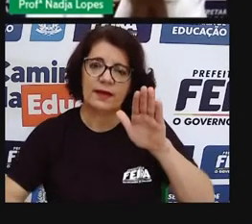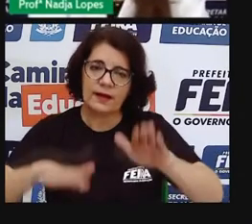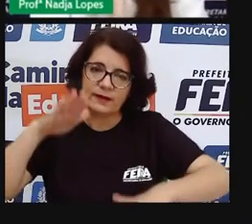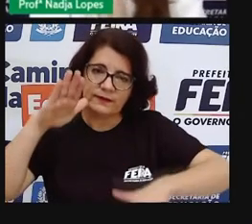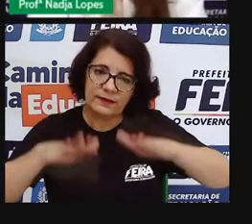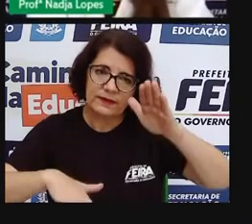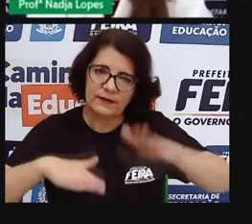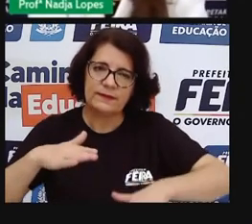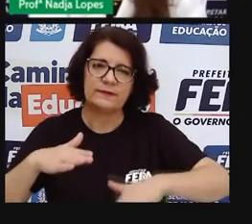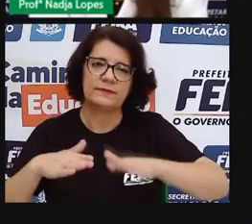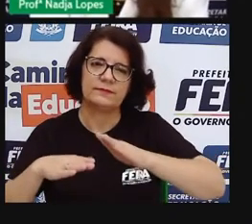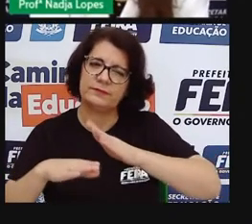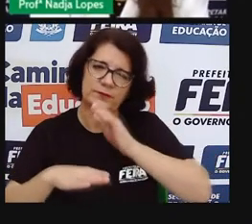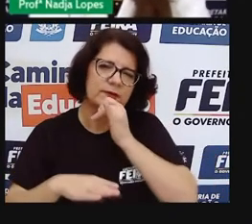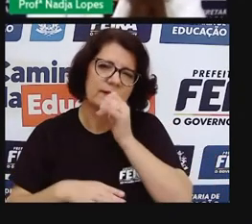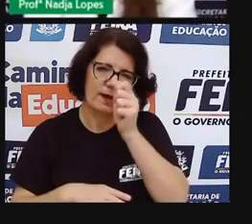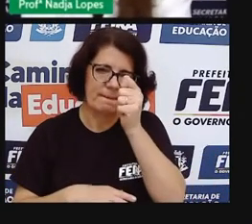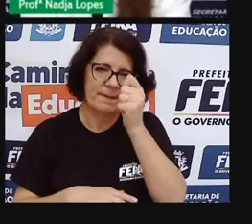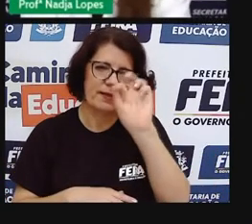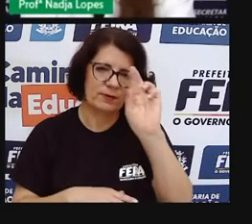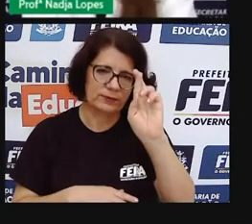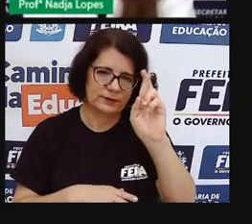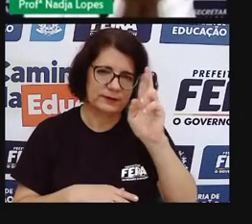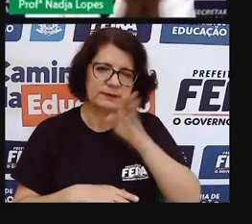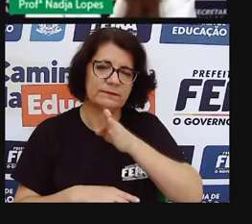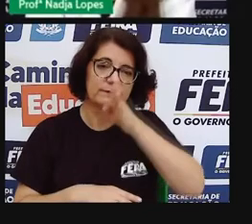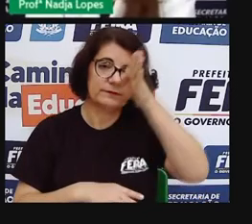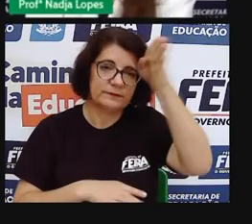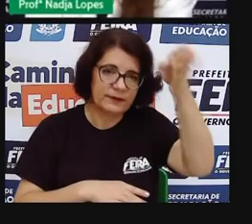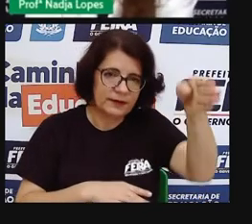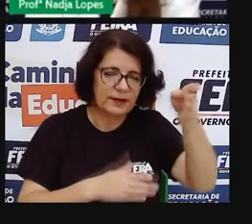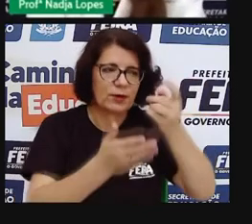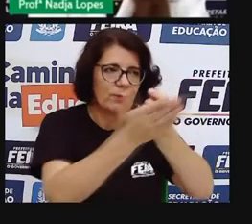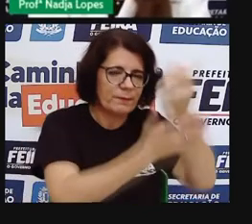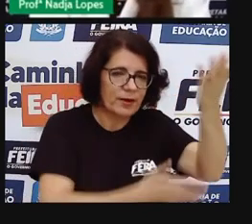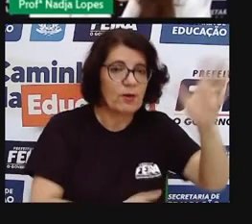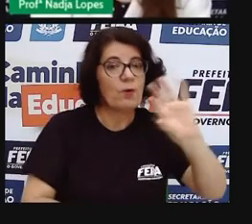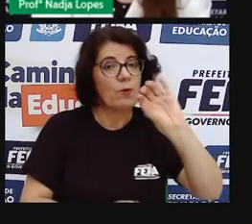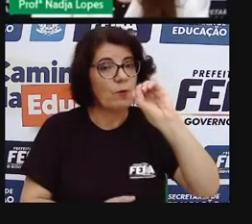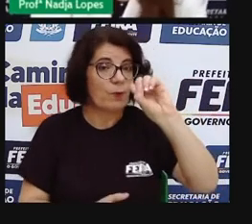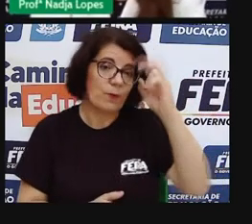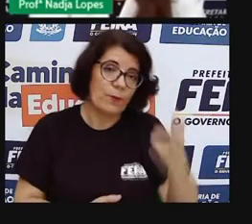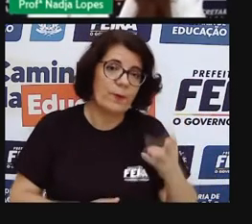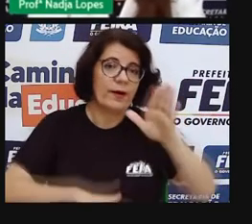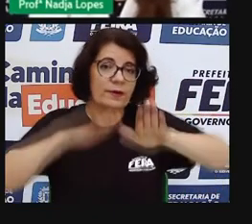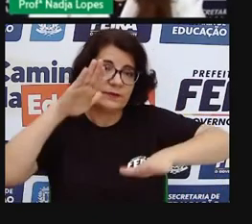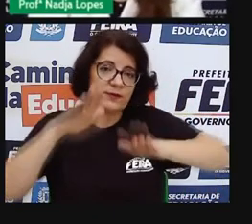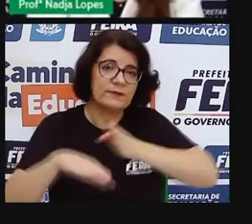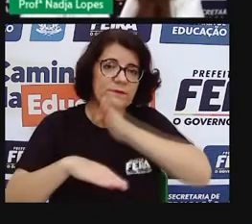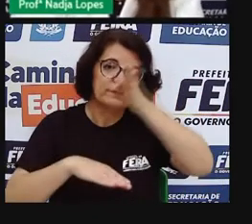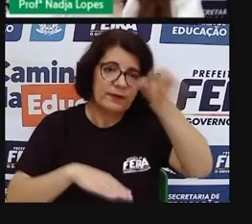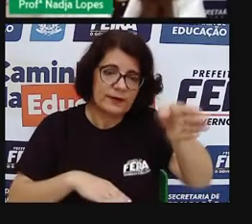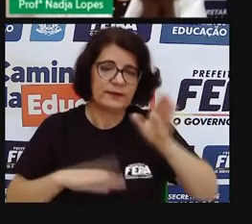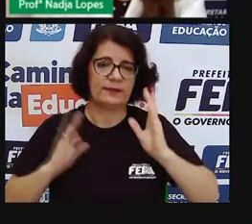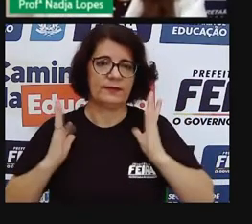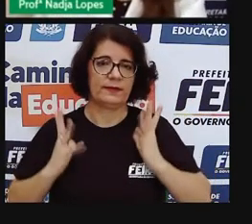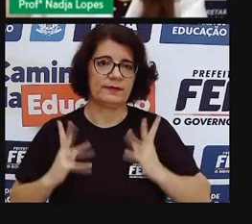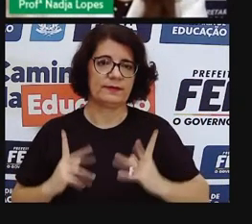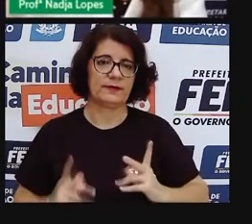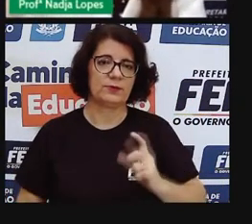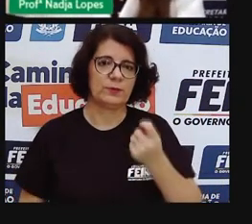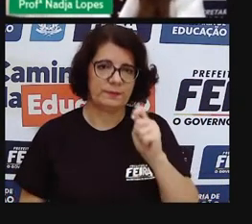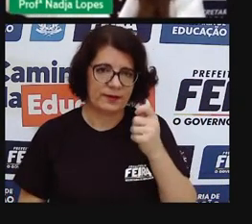Rodrigues, estou dando um exemplo. Às vezes, vai para Santo Amaro. Às vezes, vai para outro lugar. Então, assim, tem